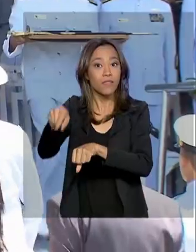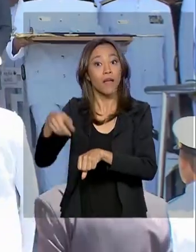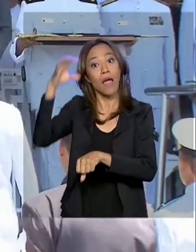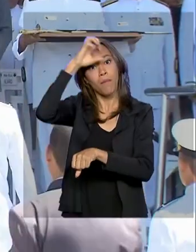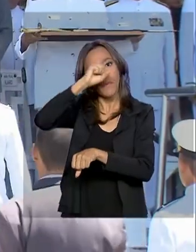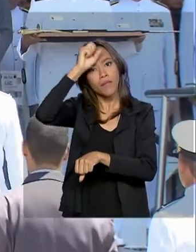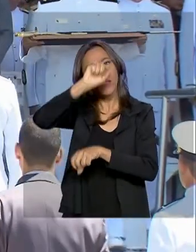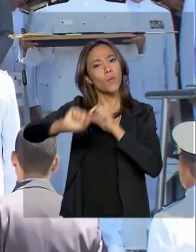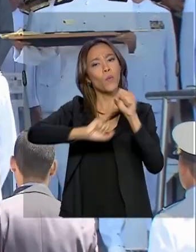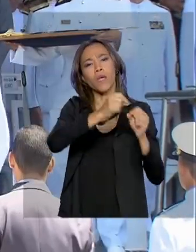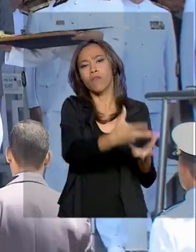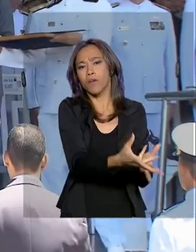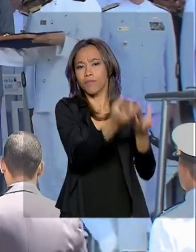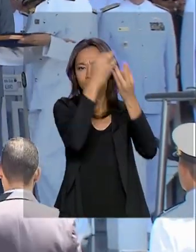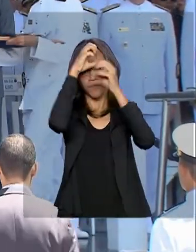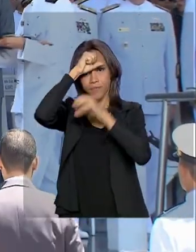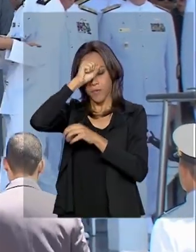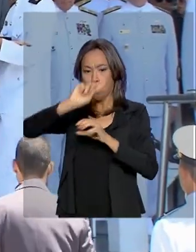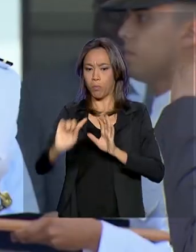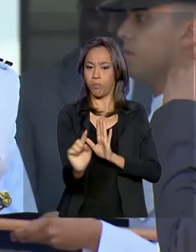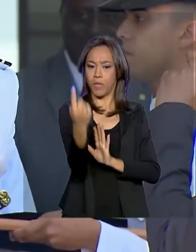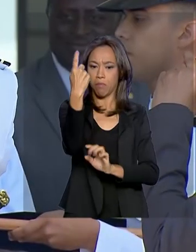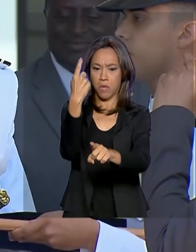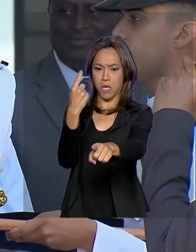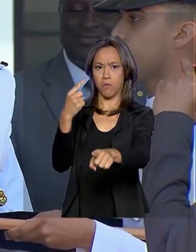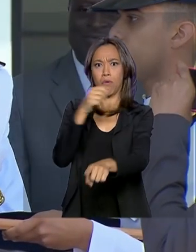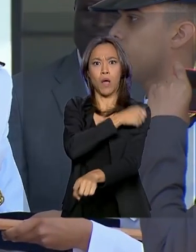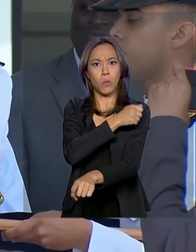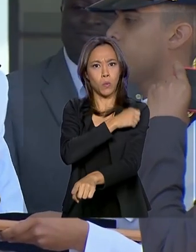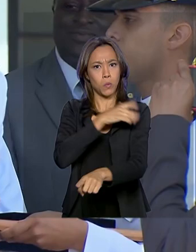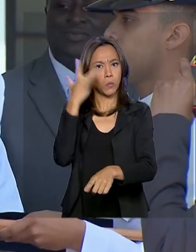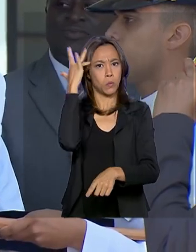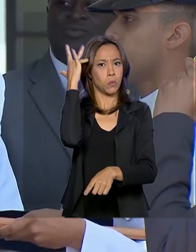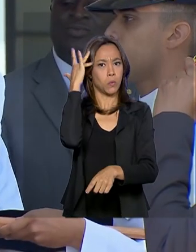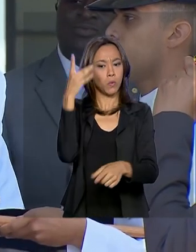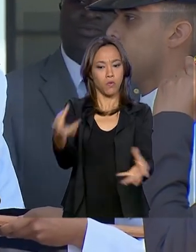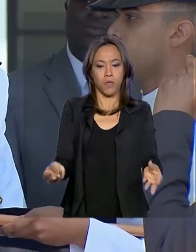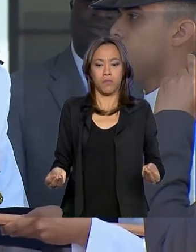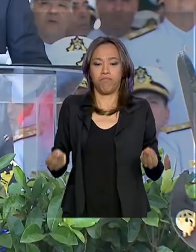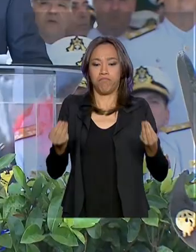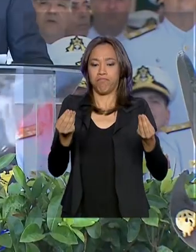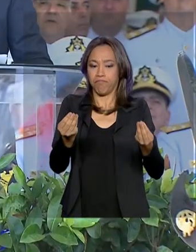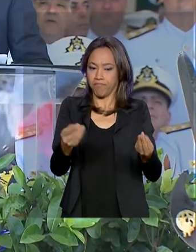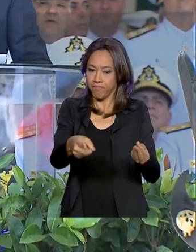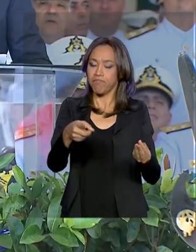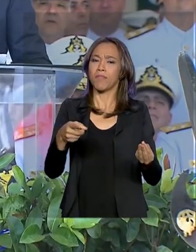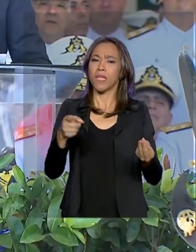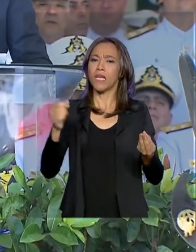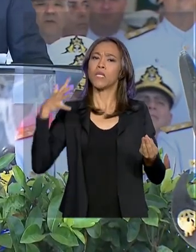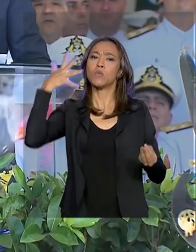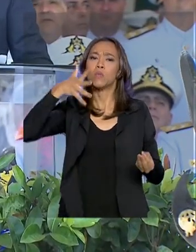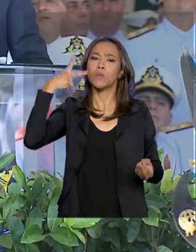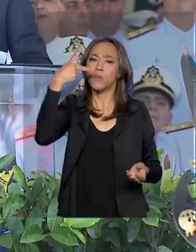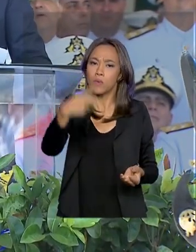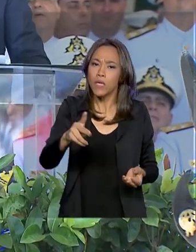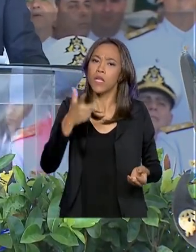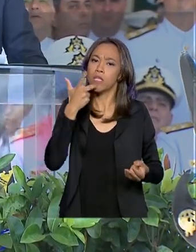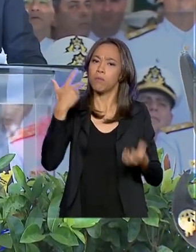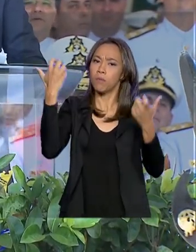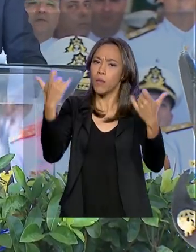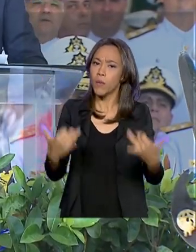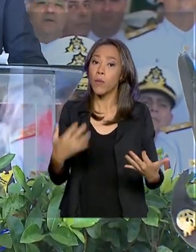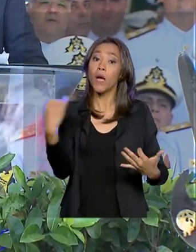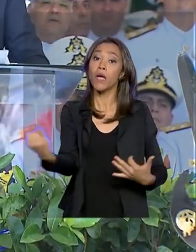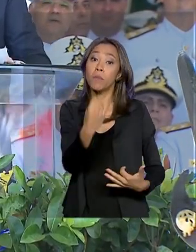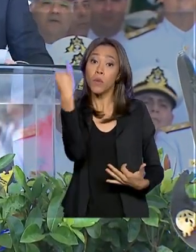de aula. O primeiro colocado da turma foi condecorado pelo presidente da República, Jair Bolsonaro, que durante o discurso ressaltou a